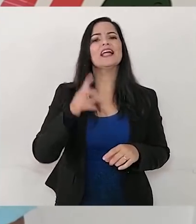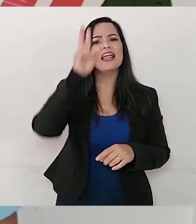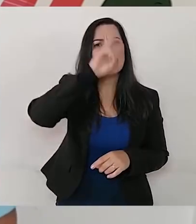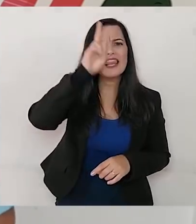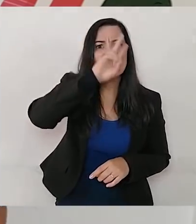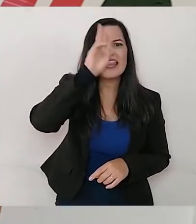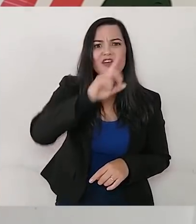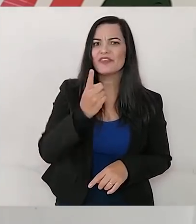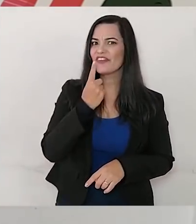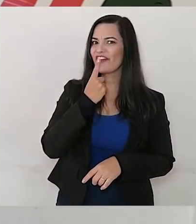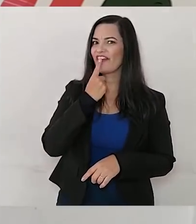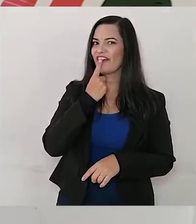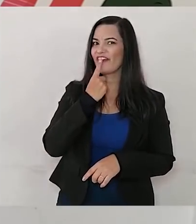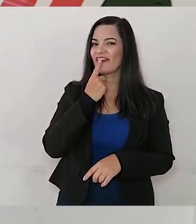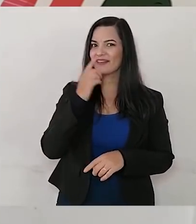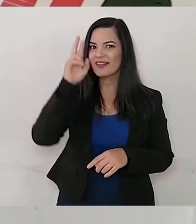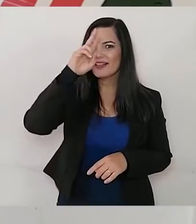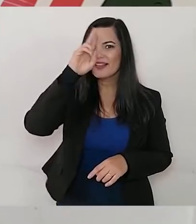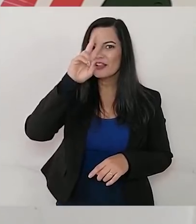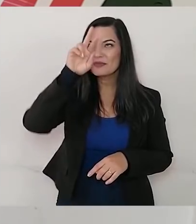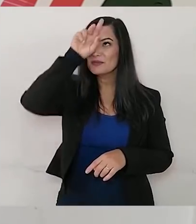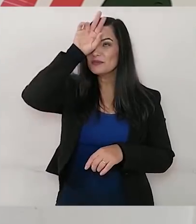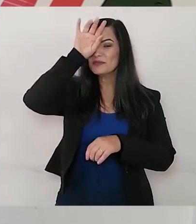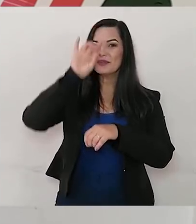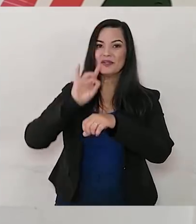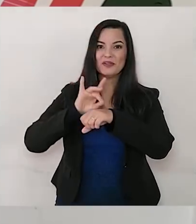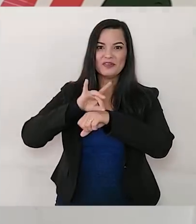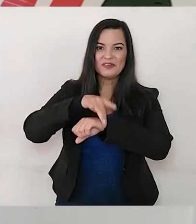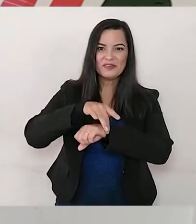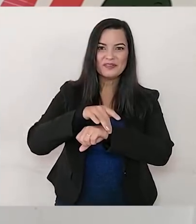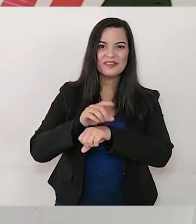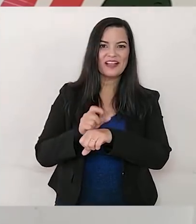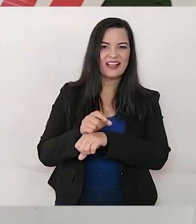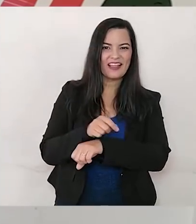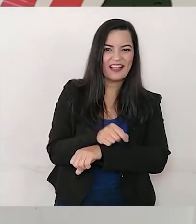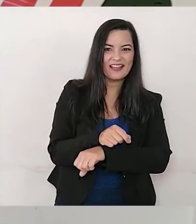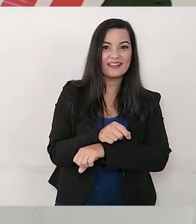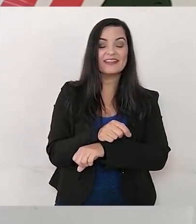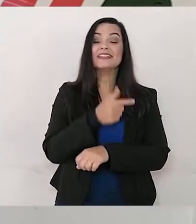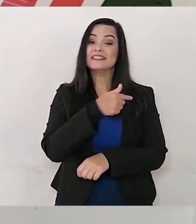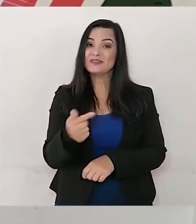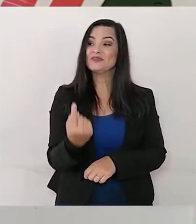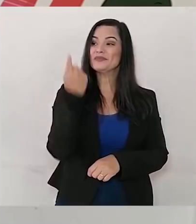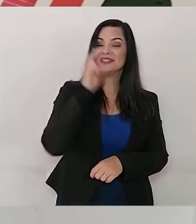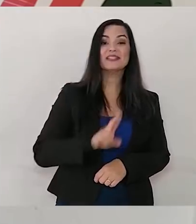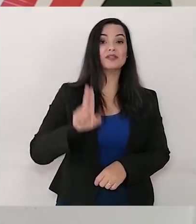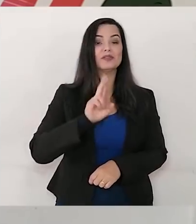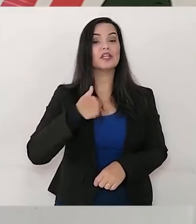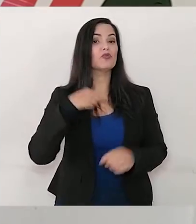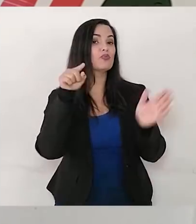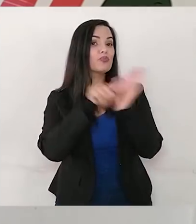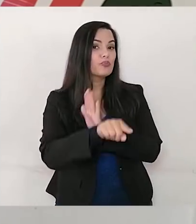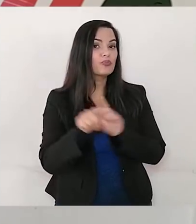do Chico Bento? O caos das formigas? Nós usamos ele a semana passada e eu tinha deixado